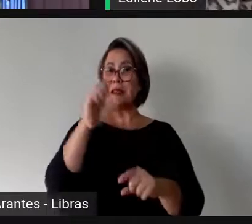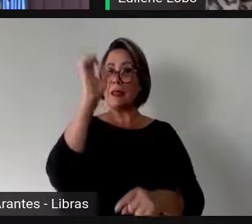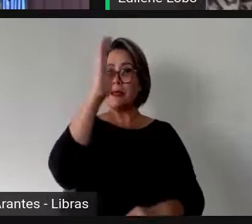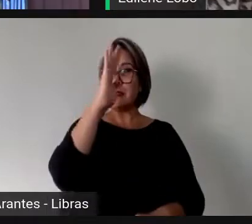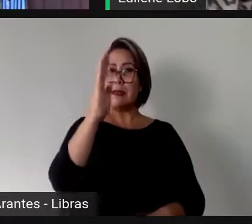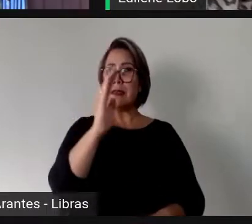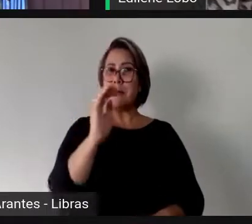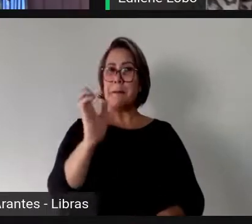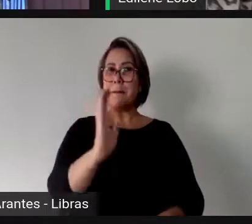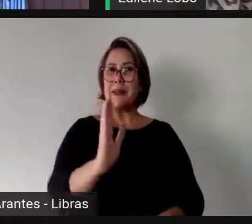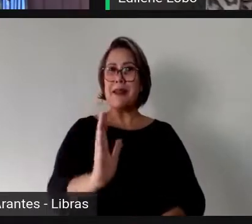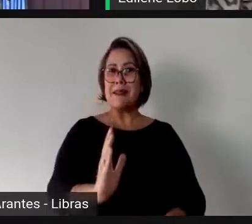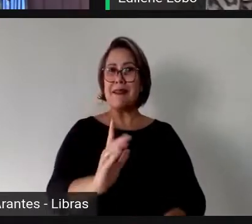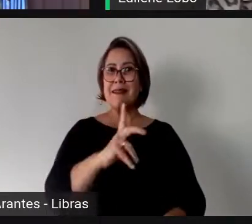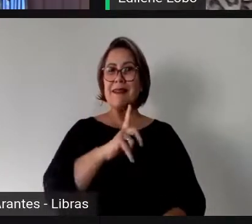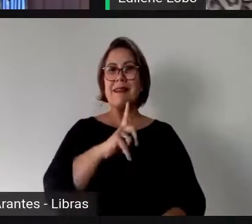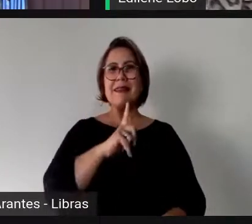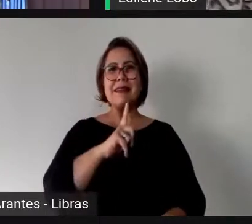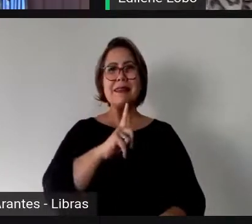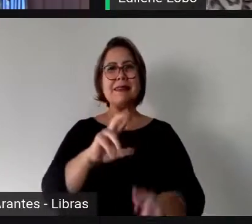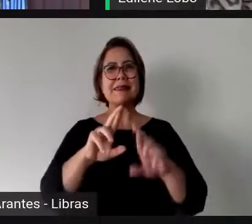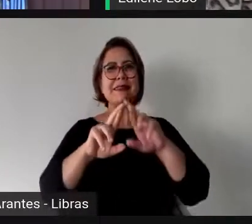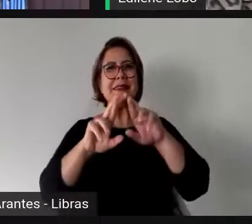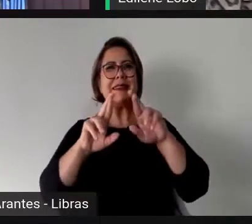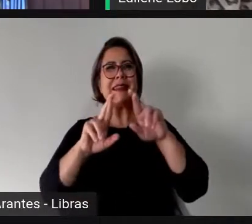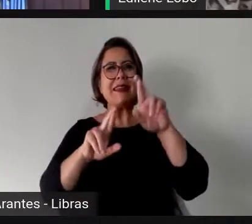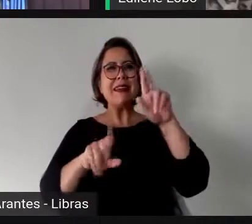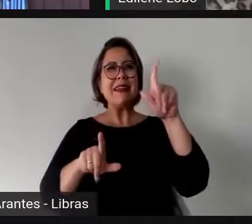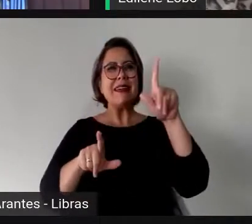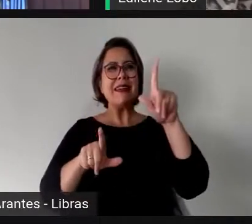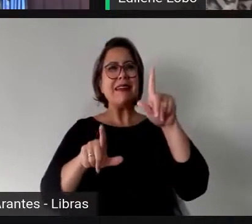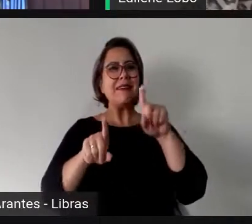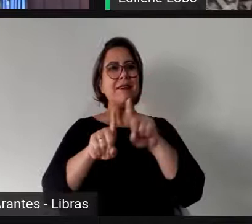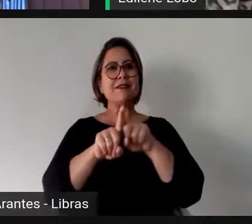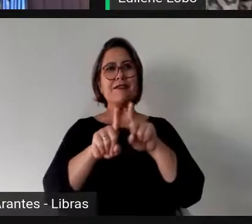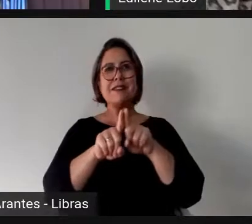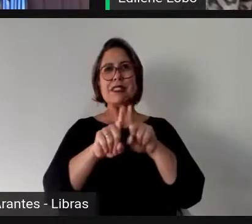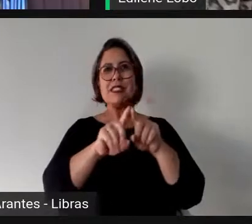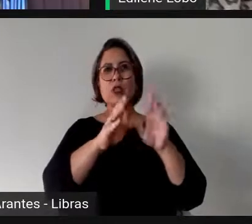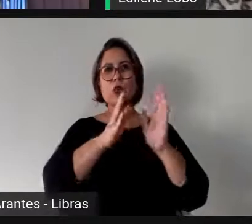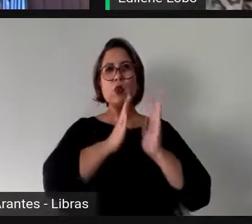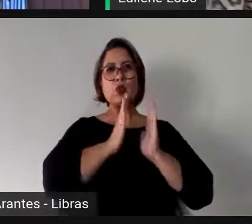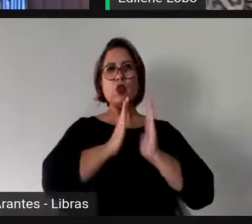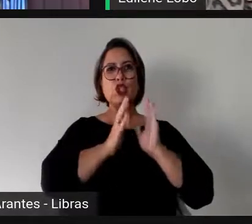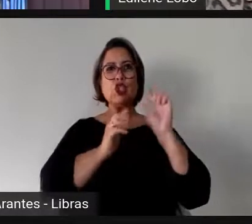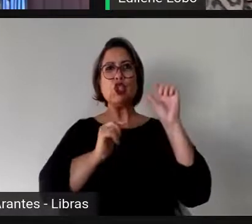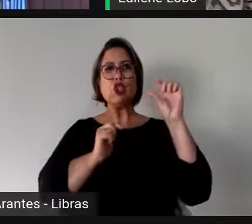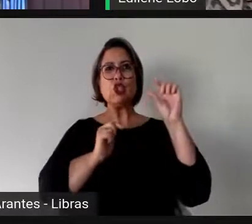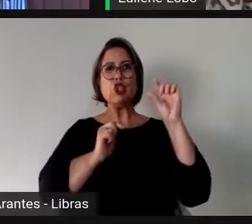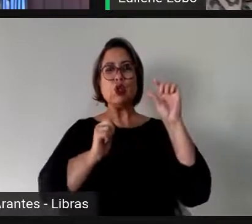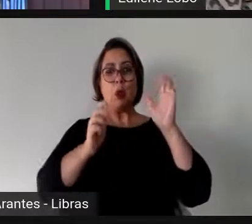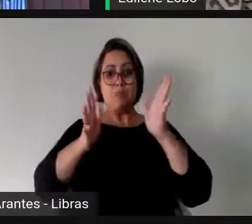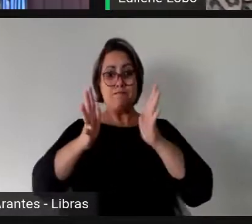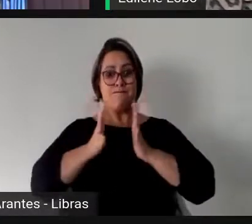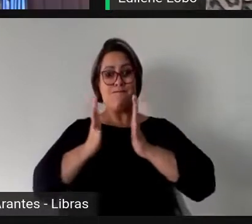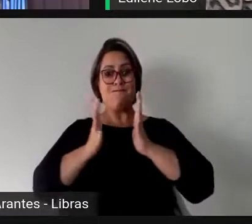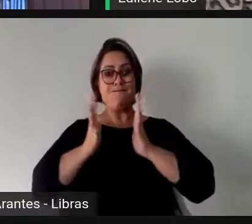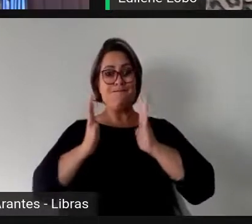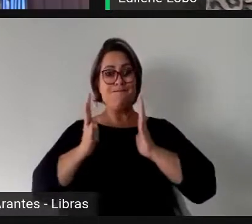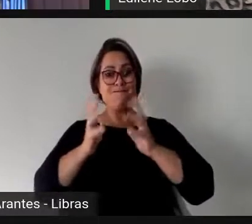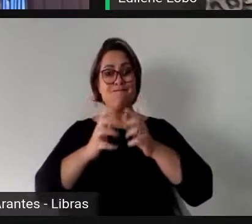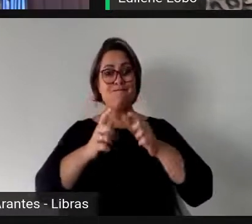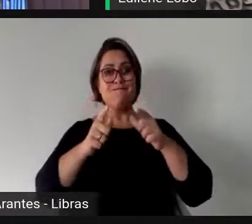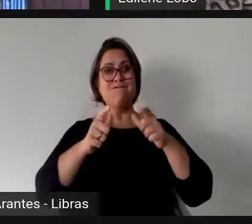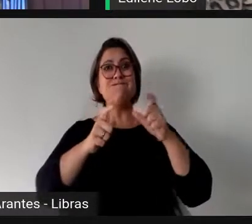extrema desigualdade social ao lado de uma grande riqueza concentrada